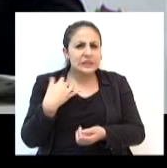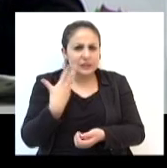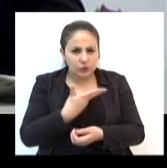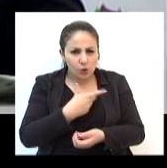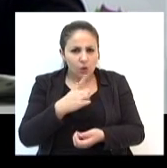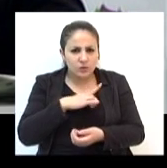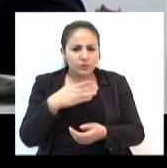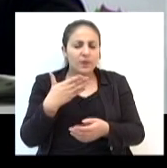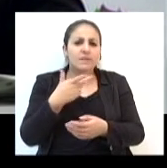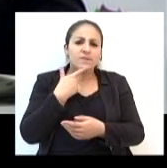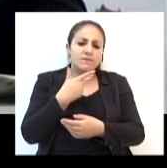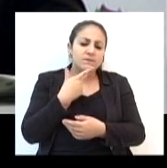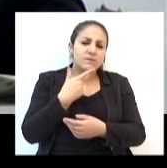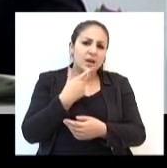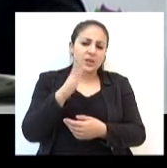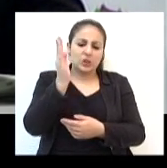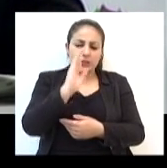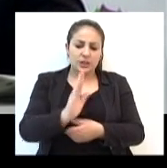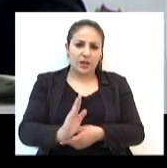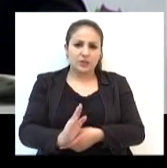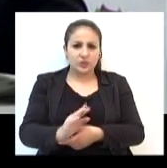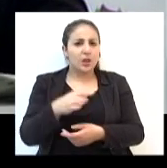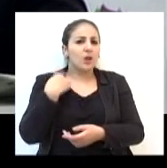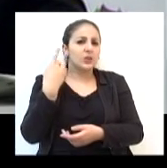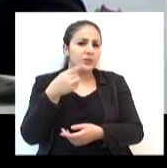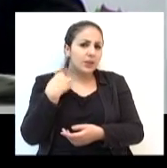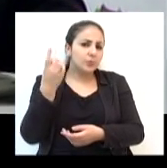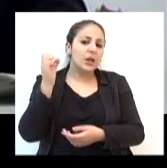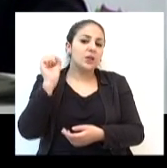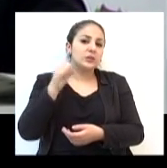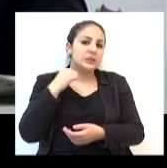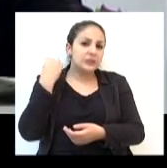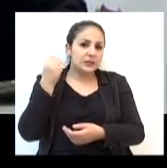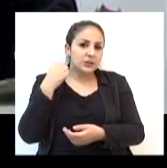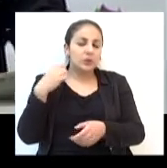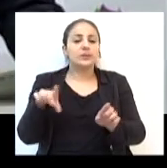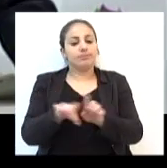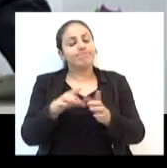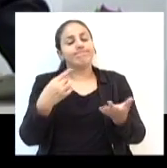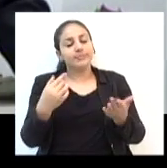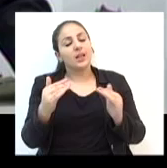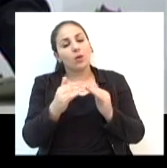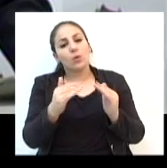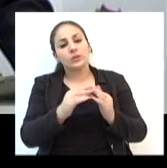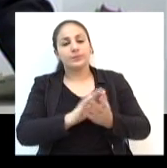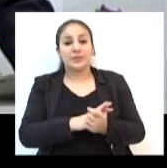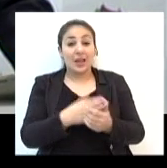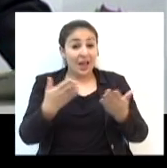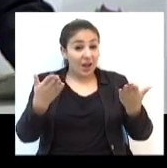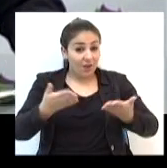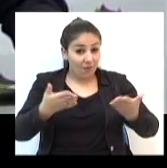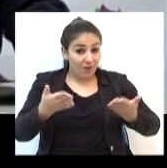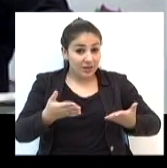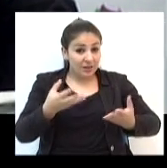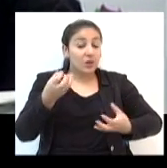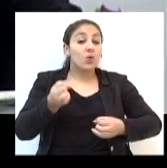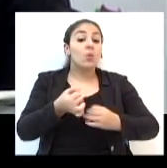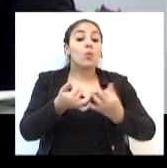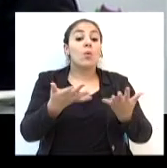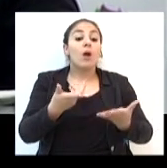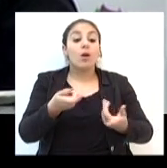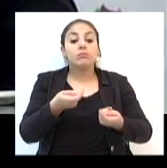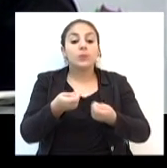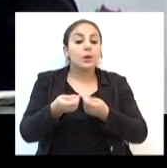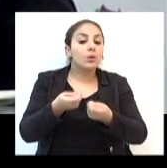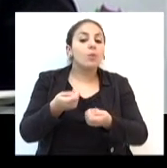presidente, falando em âmbito nacional, deputado, senador, eu até concordaria. Agora, qual é a